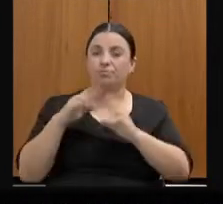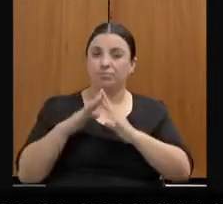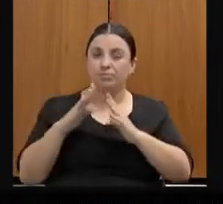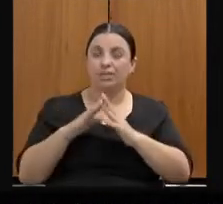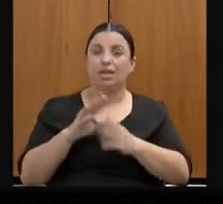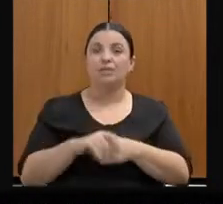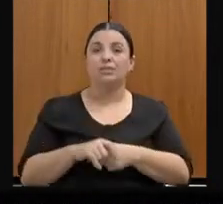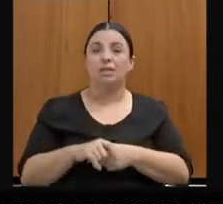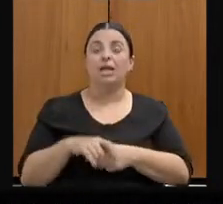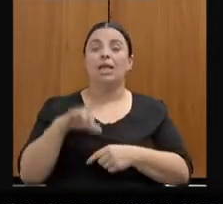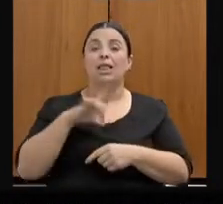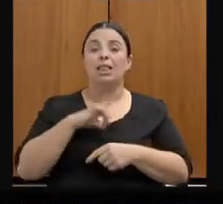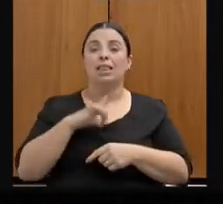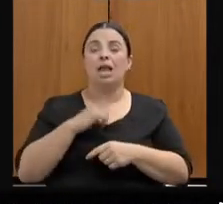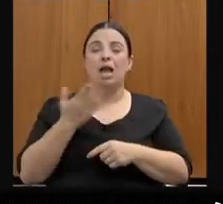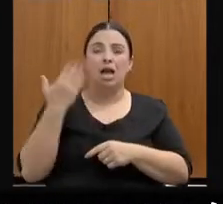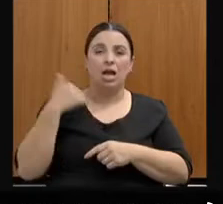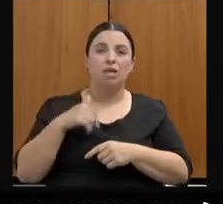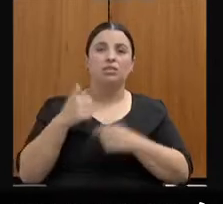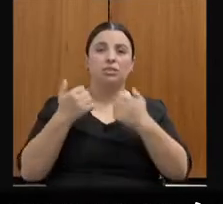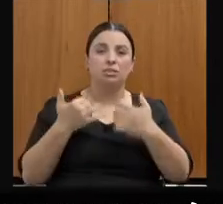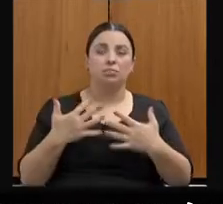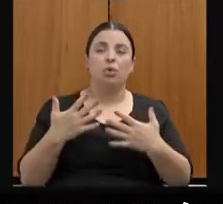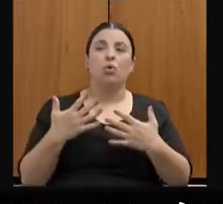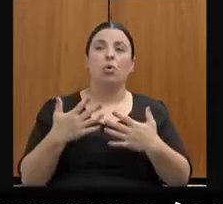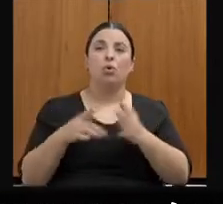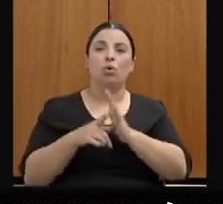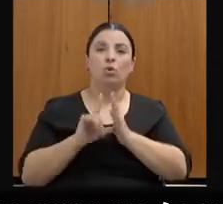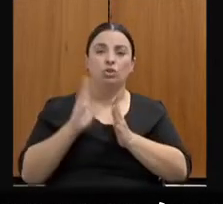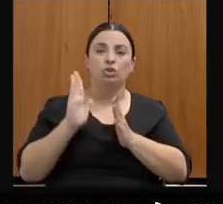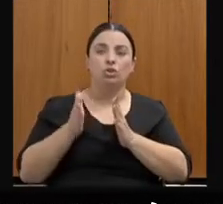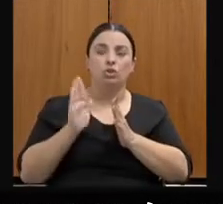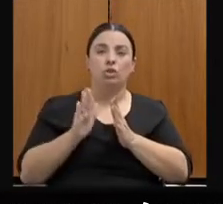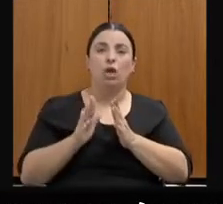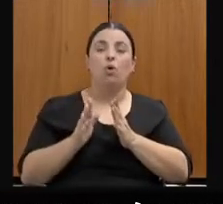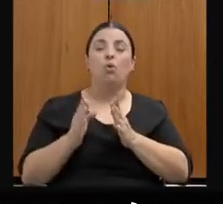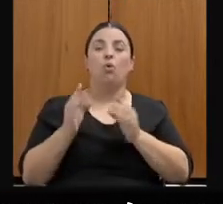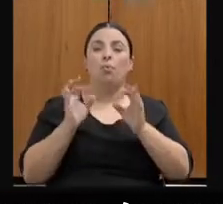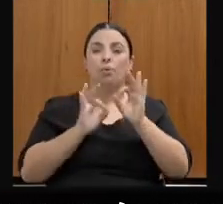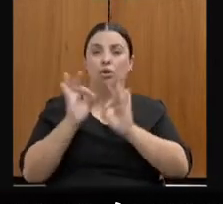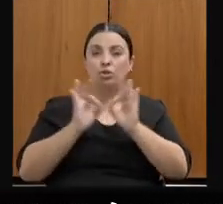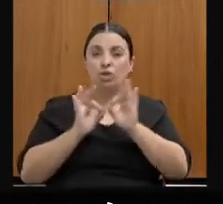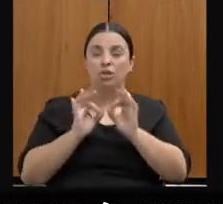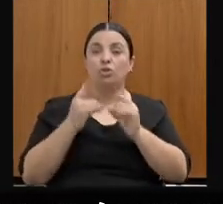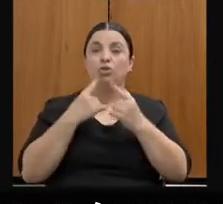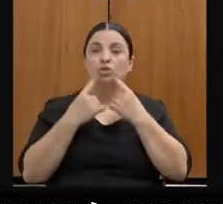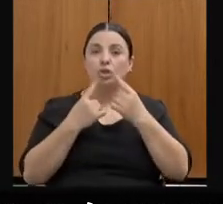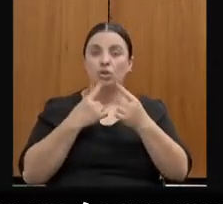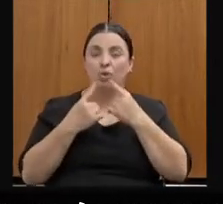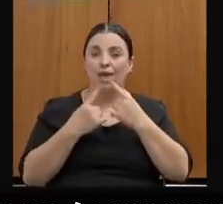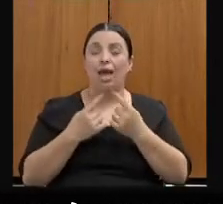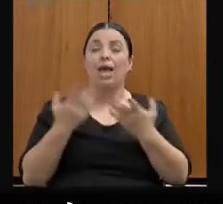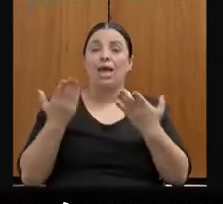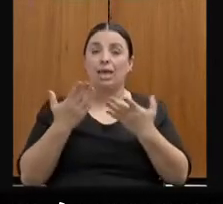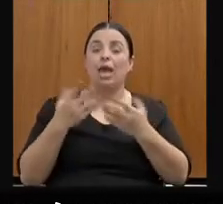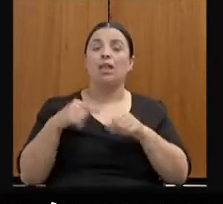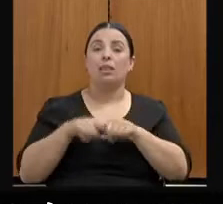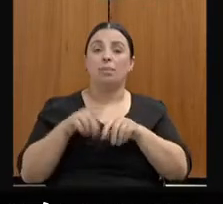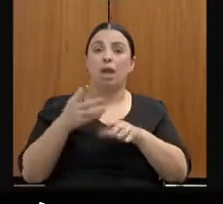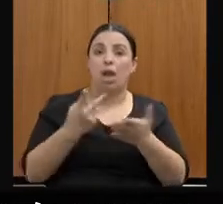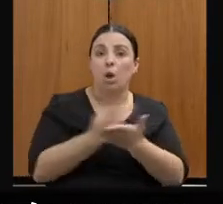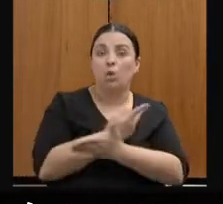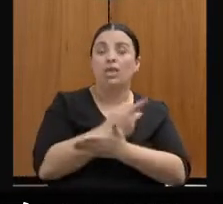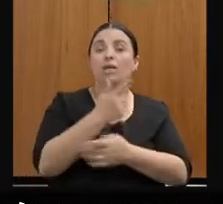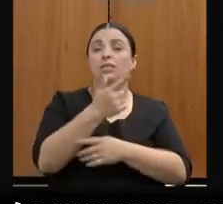também é um projeto que pretende ser direcionado para as outras unidades, como eu expliquei, além do atendimento à mulher, para a gente poder